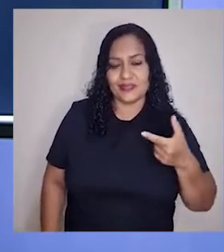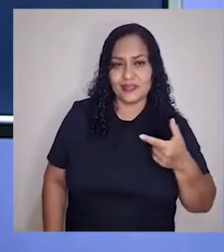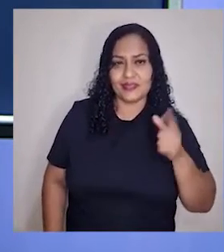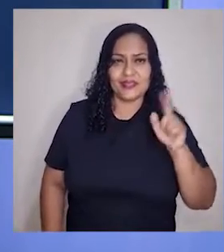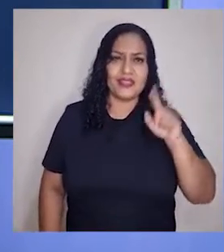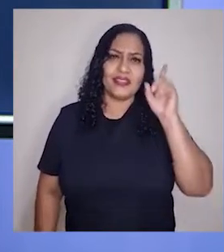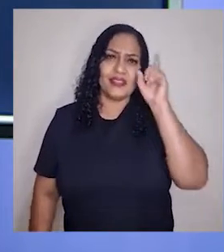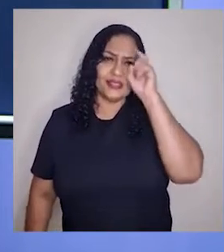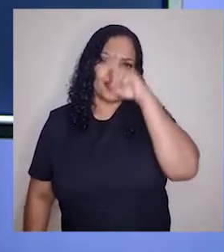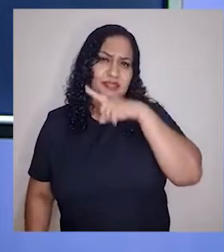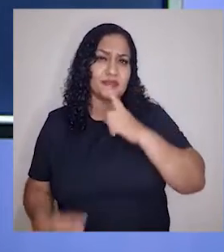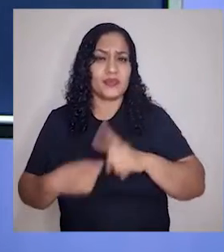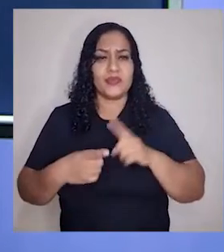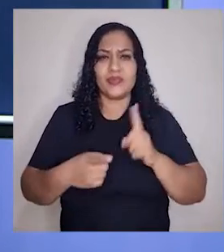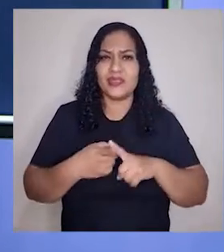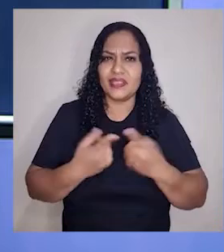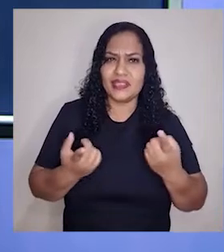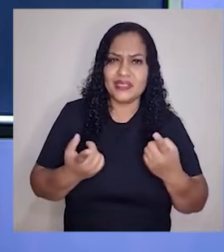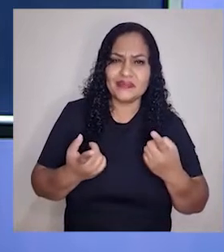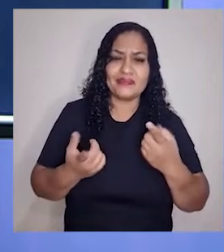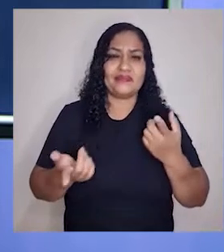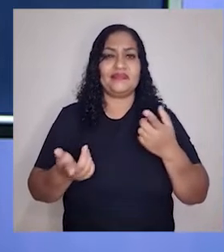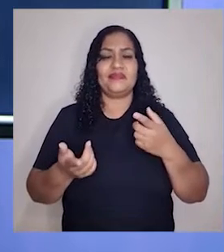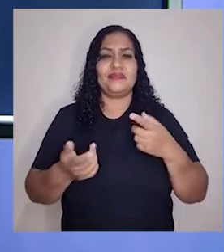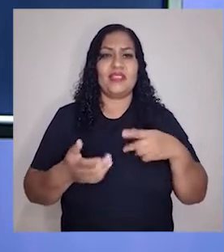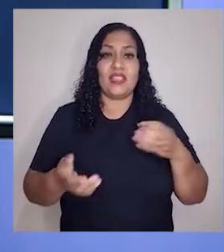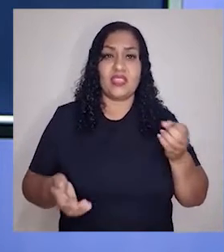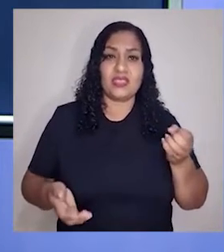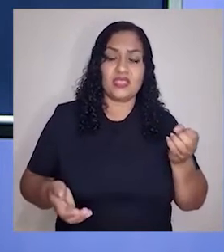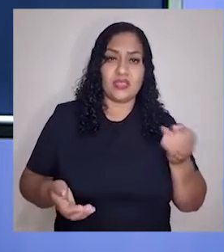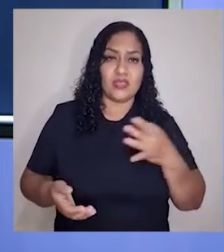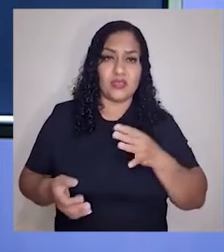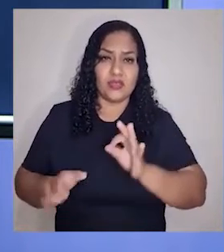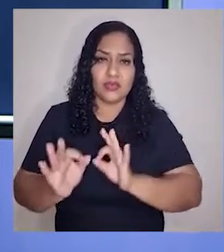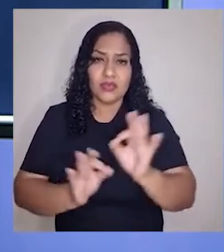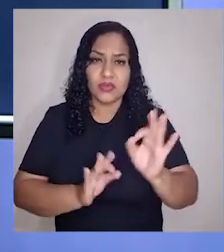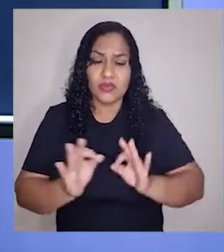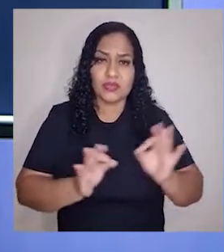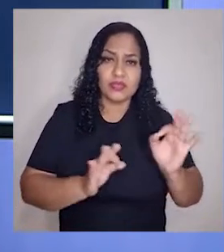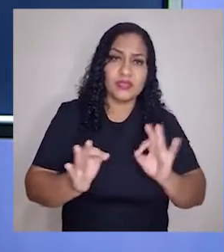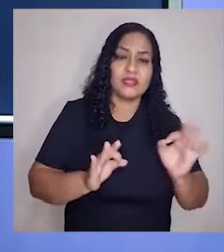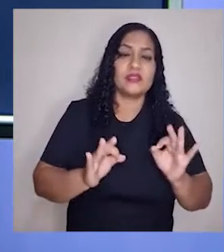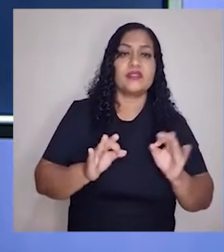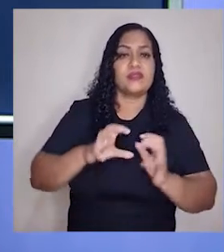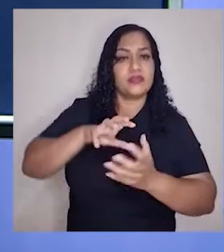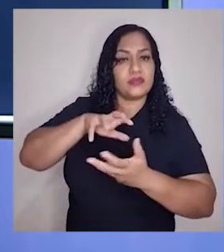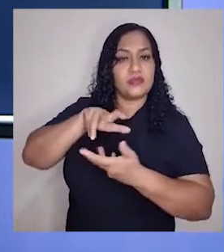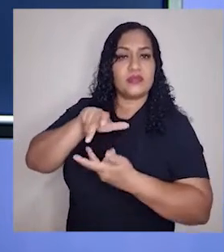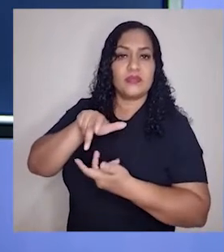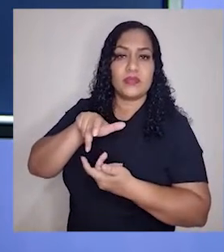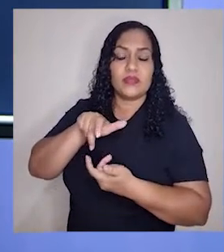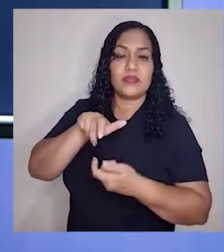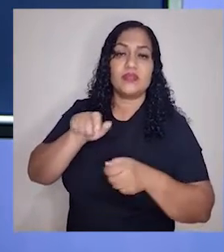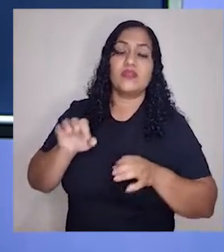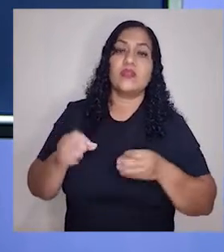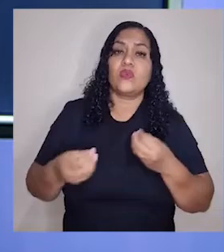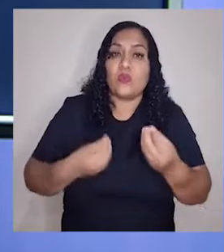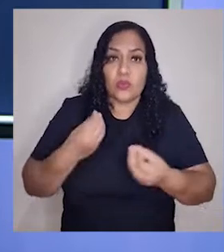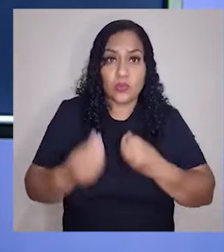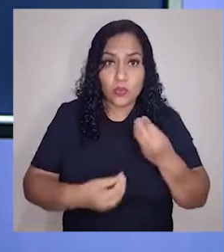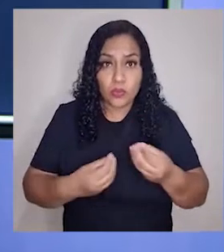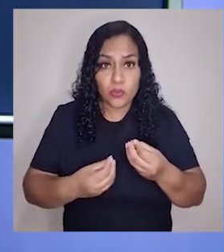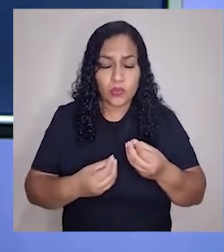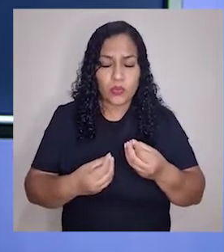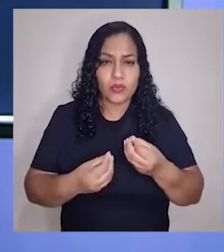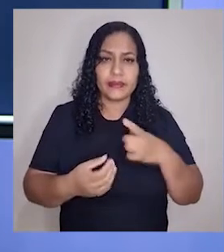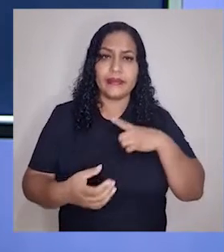vez mais difícil porque as transnacionais, a nova ordem mundial bipolar, a forma